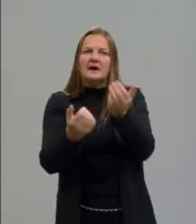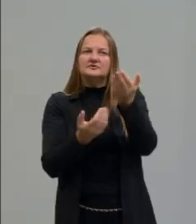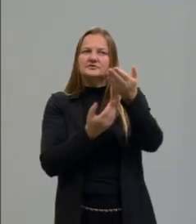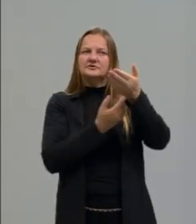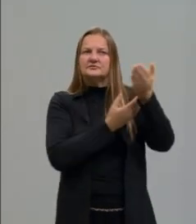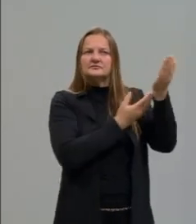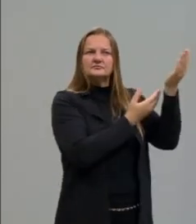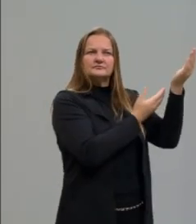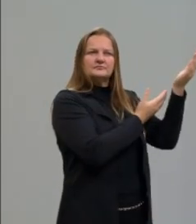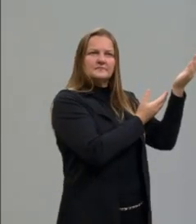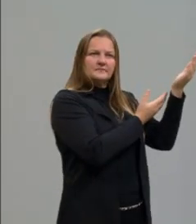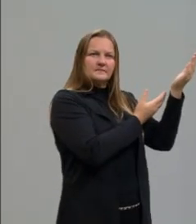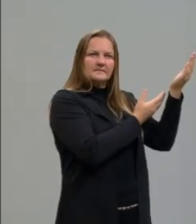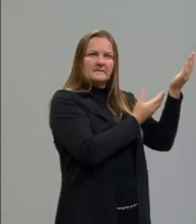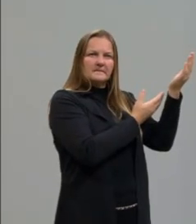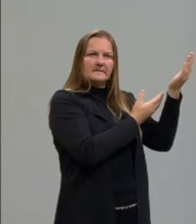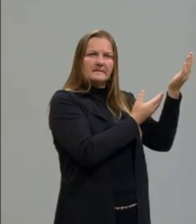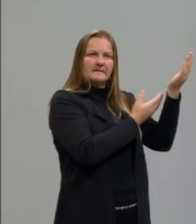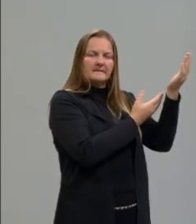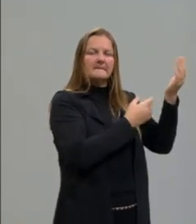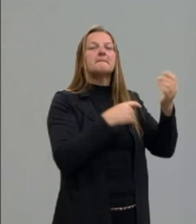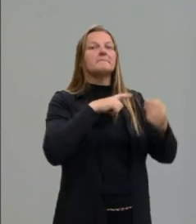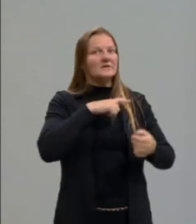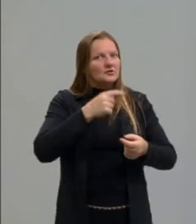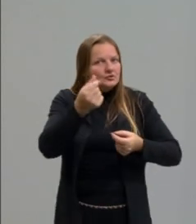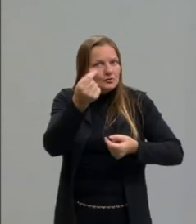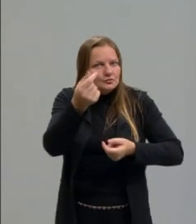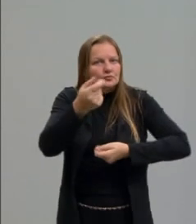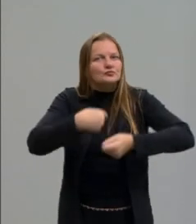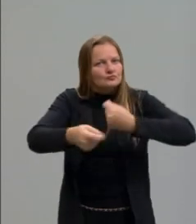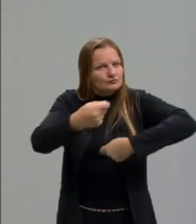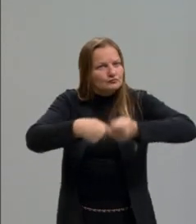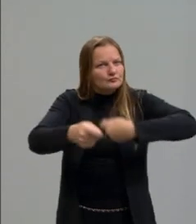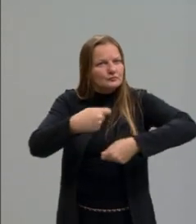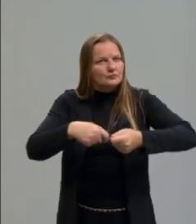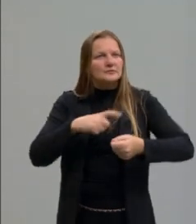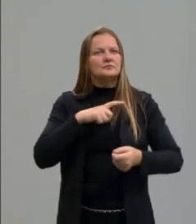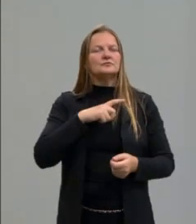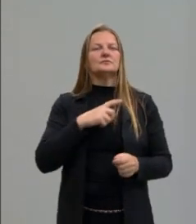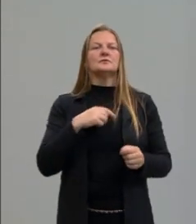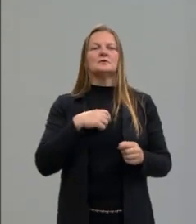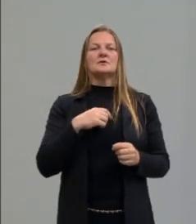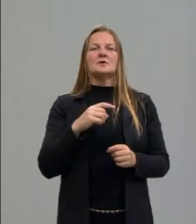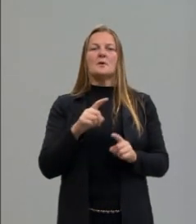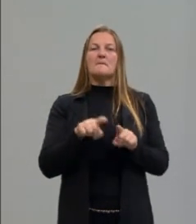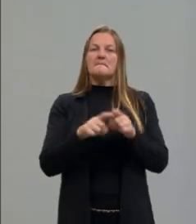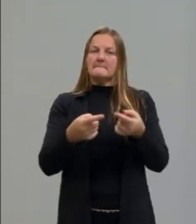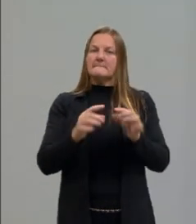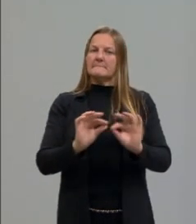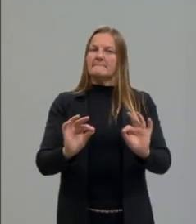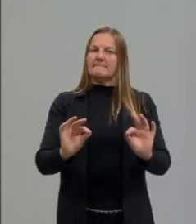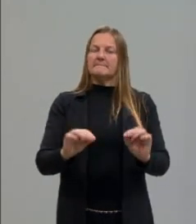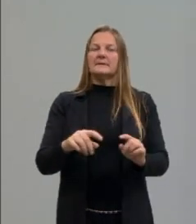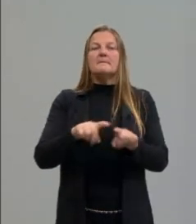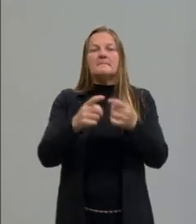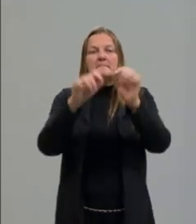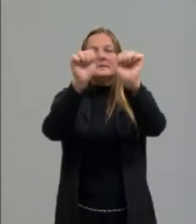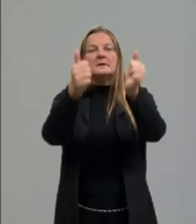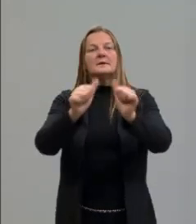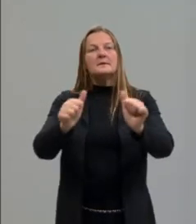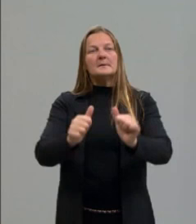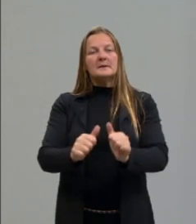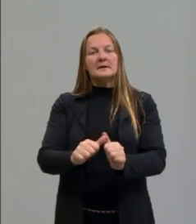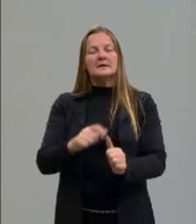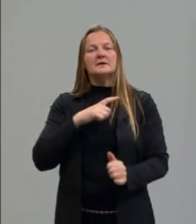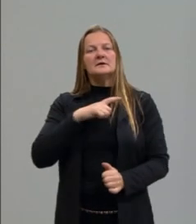comércio, que existiu comércio, sim, na Idade Média, mesmo ele sendo menos expressivo. E é uma imagem que